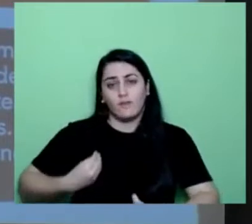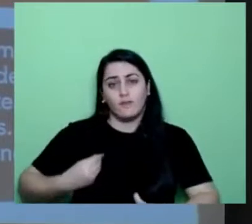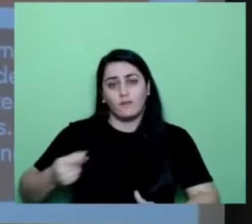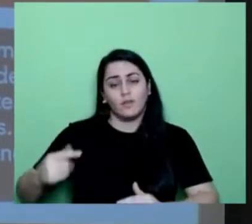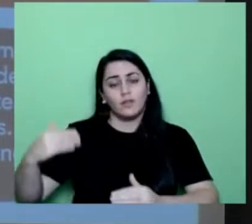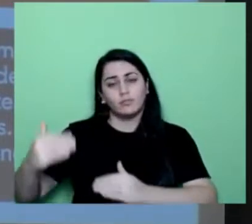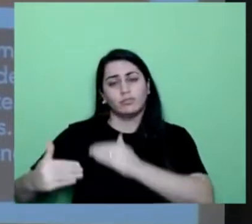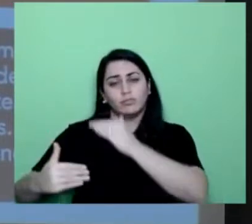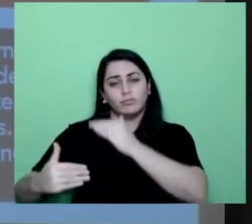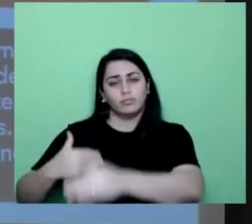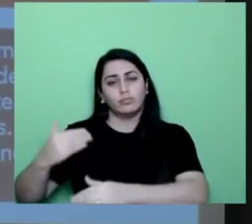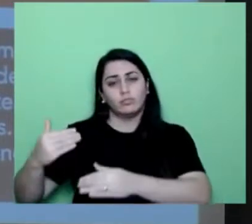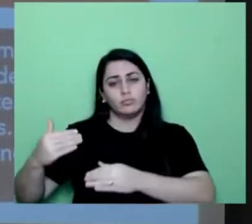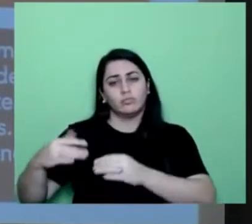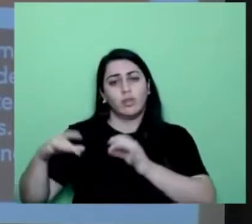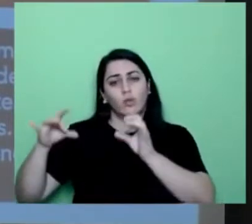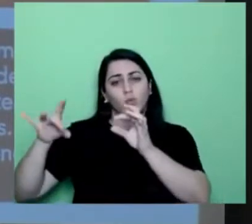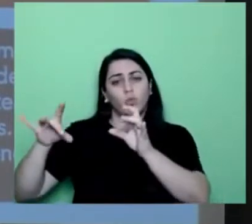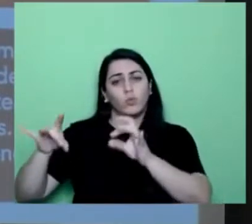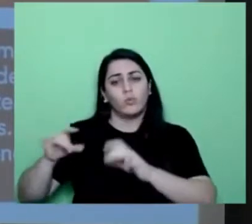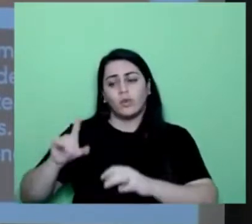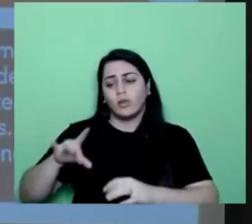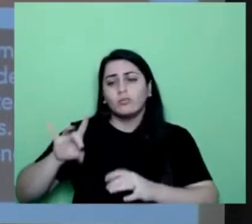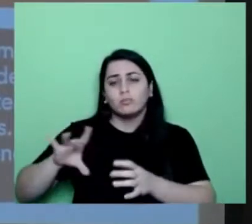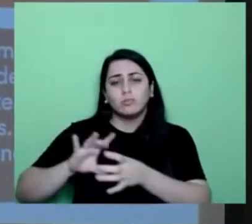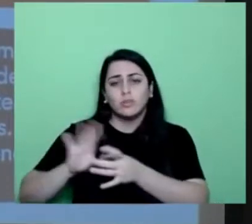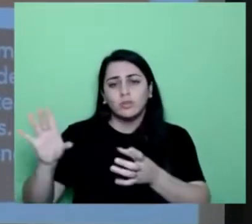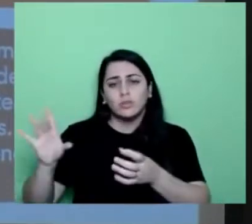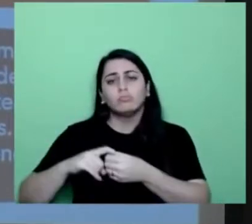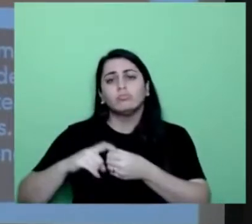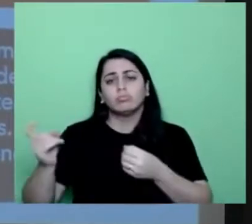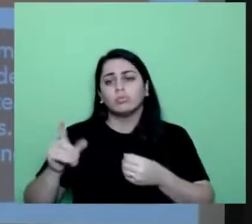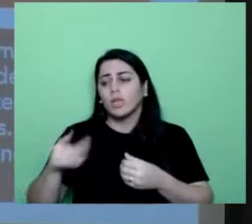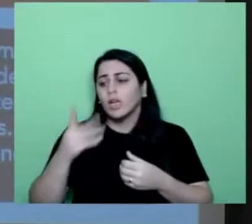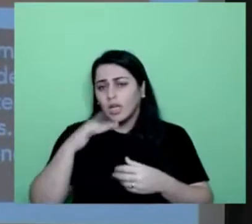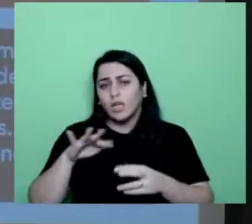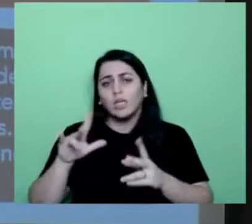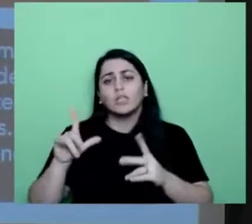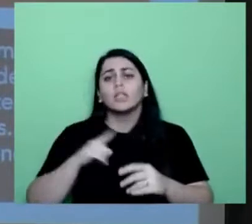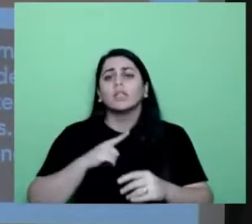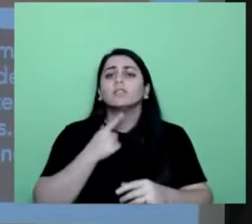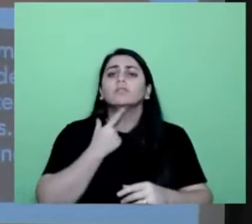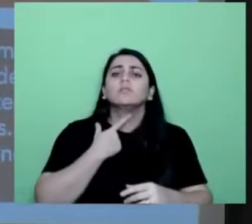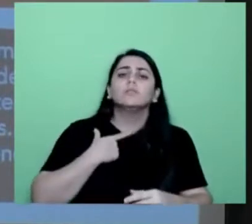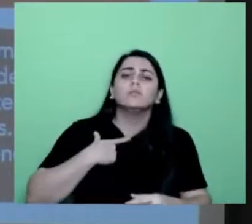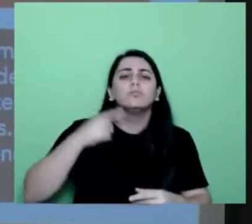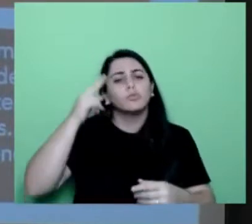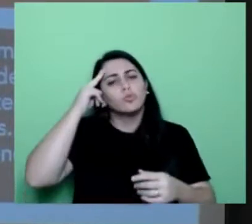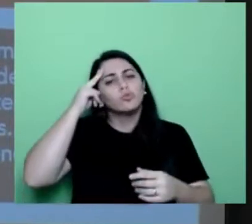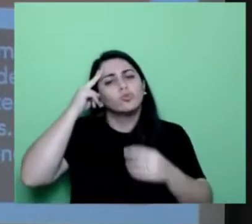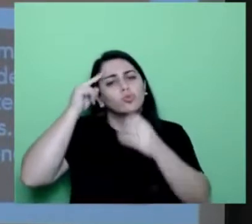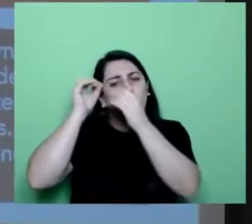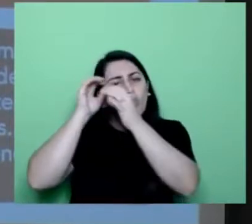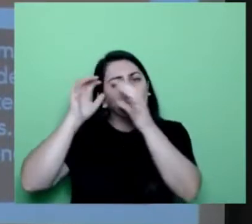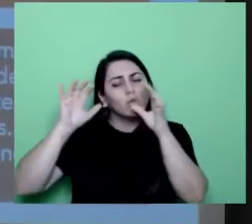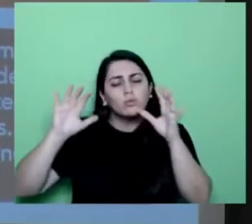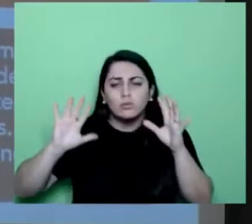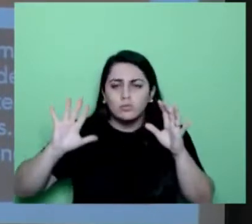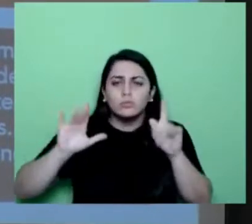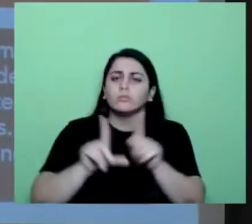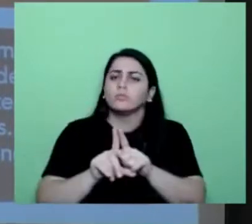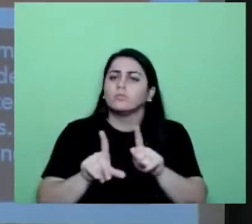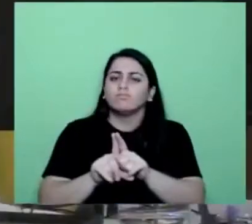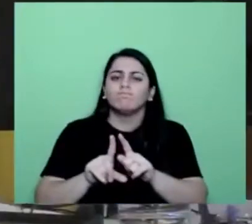autonomia da criança. Criança é gente, gente. Tem desejo, tem sonho. É o protagonismo.